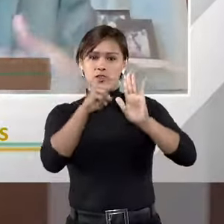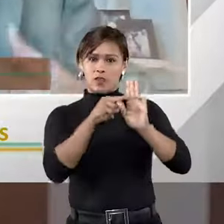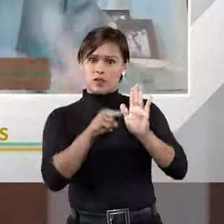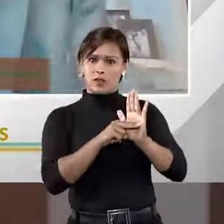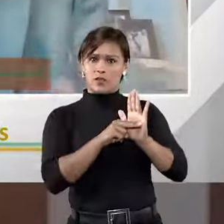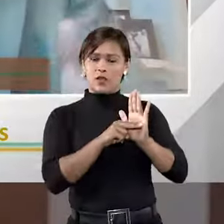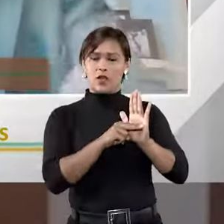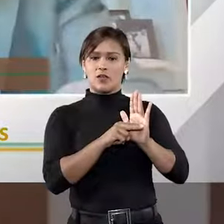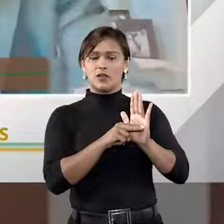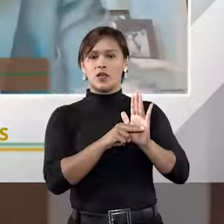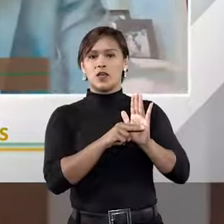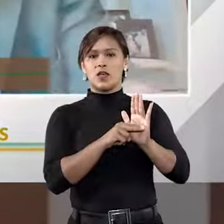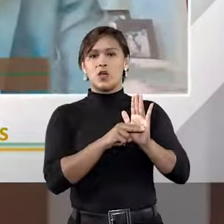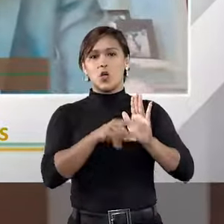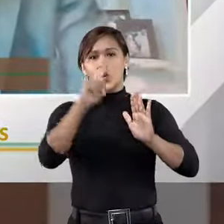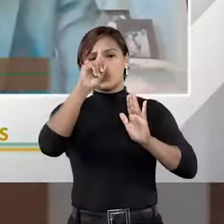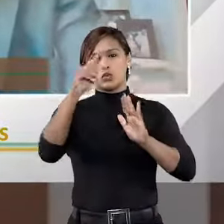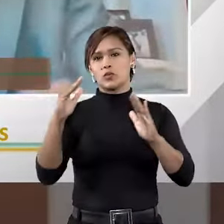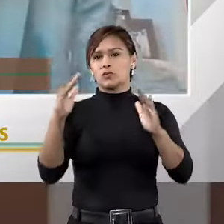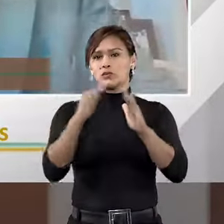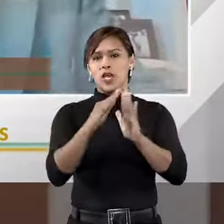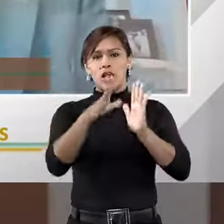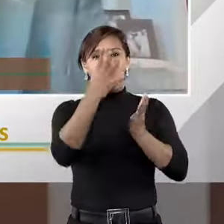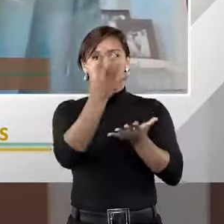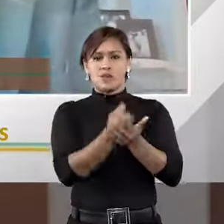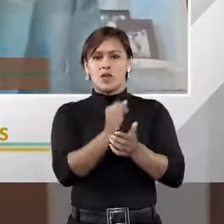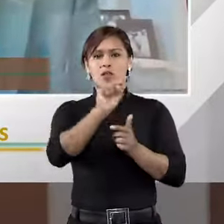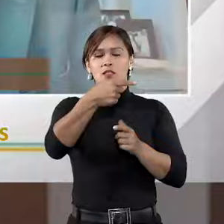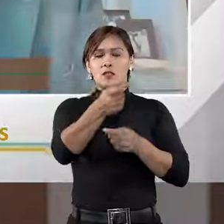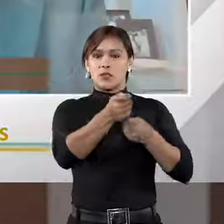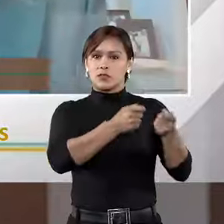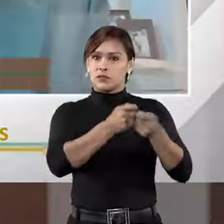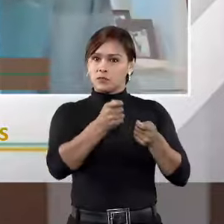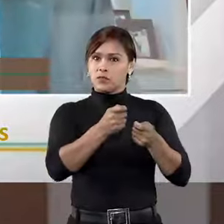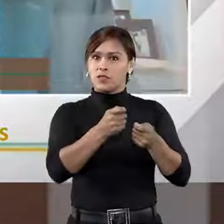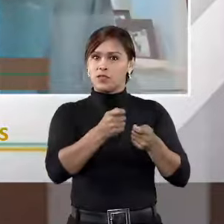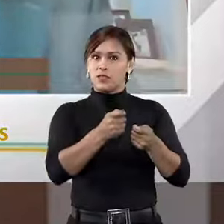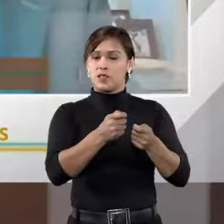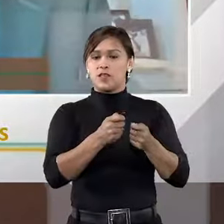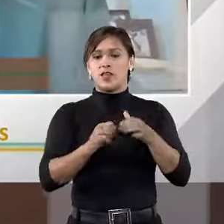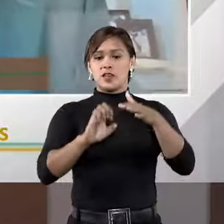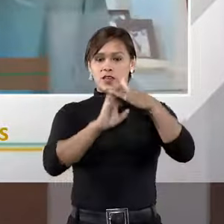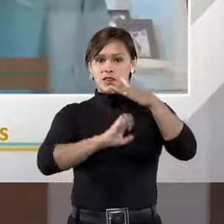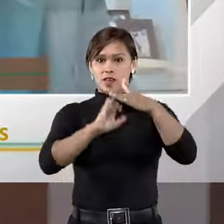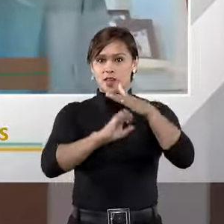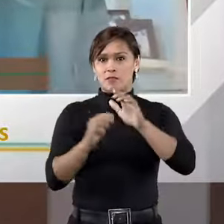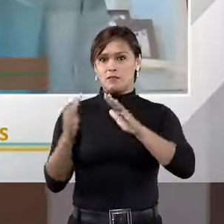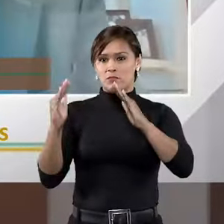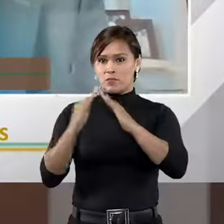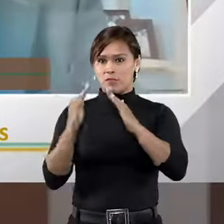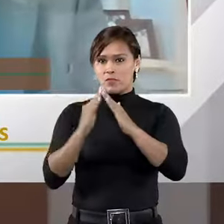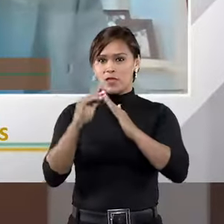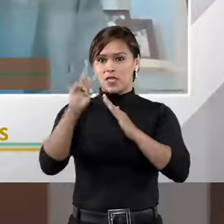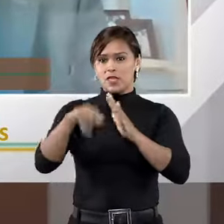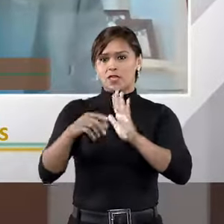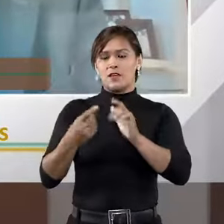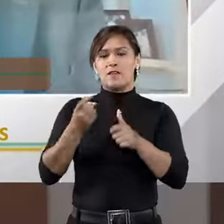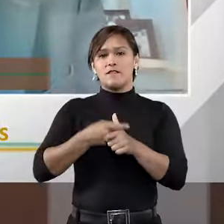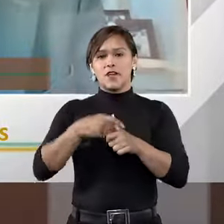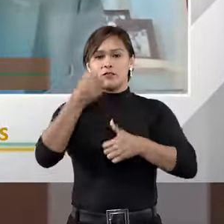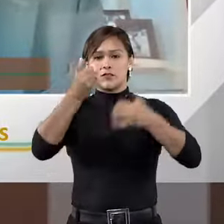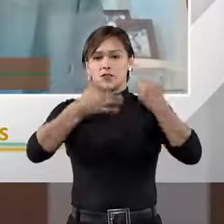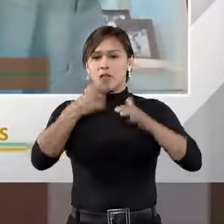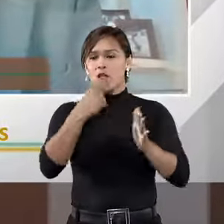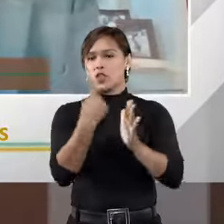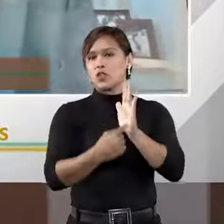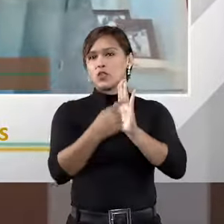o proprietário do imóvel só aderiu à cláusula, mas depois ele entrou com a arbitragem, e a corretora, a imobiliária, veio sustentar que era nula